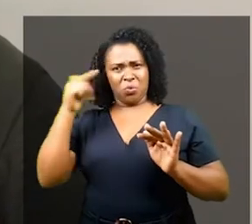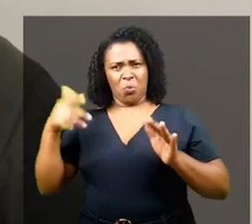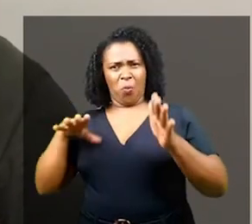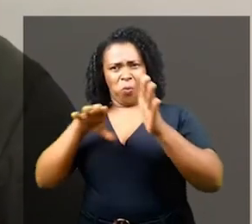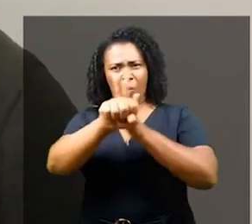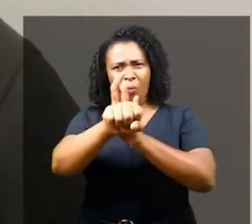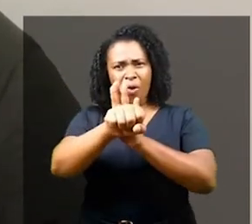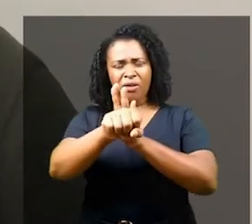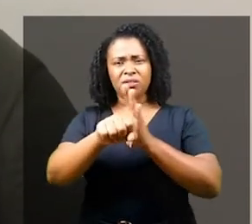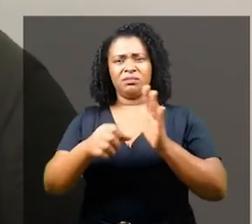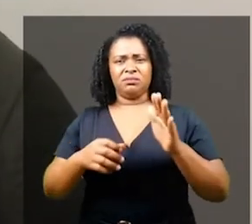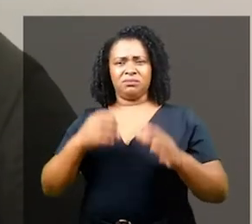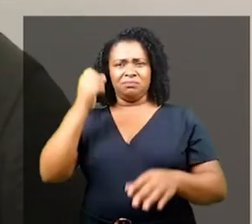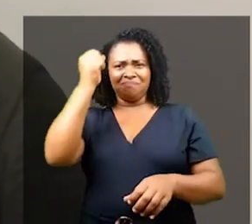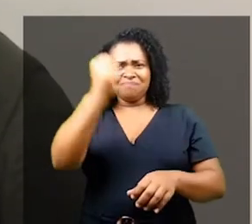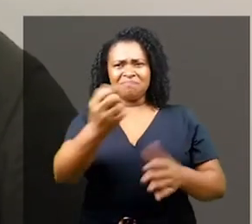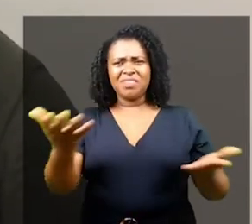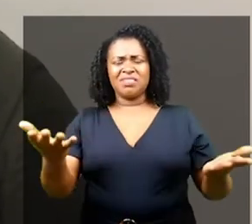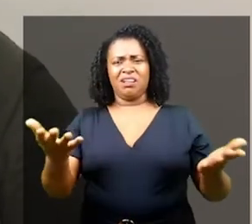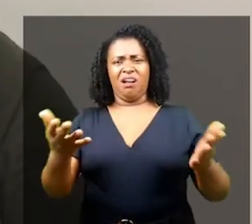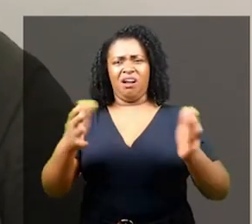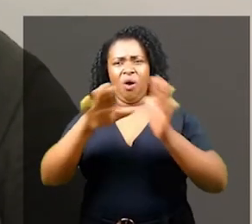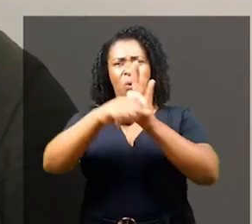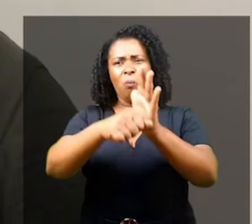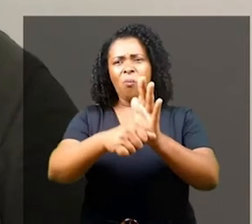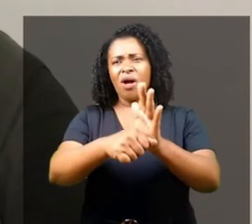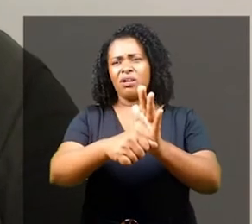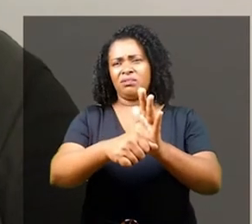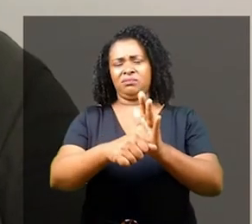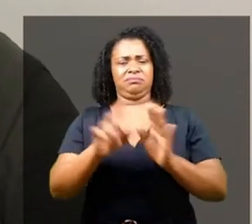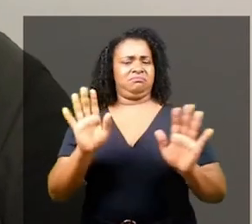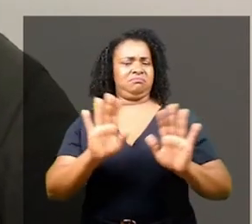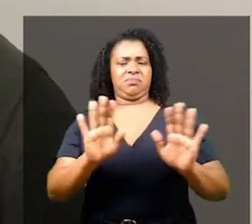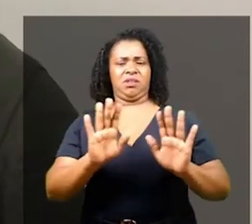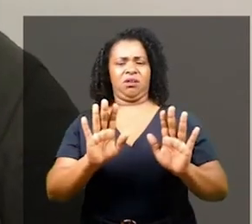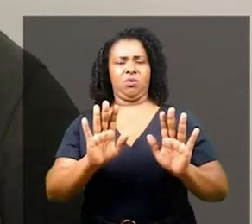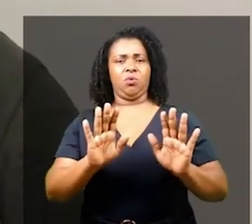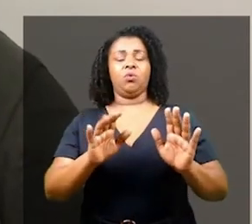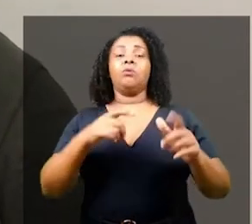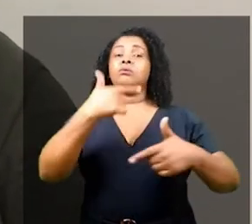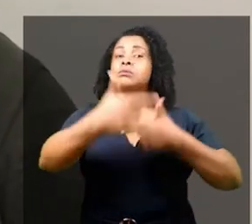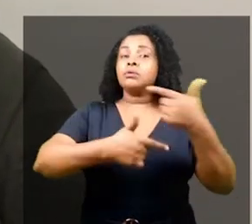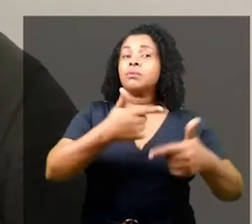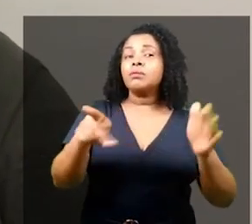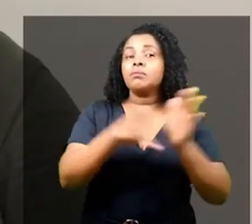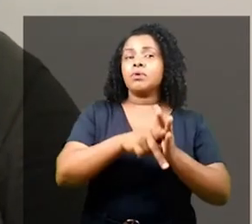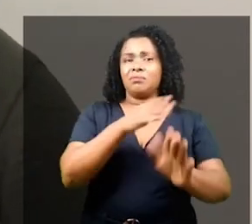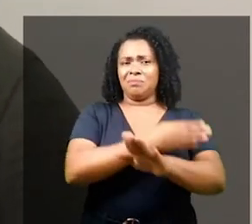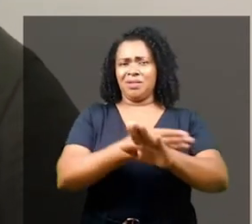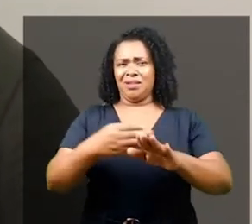não pode ser saqueada e nem pode ser ensinada. Não. Nós não queremos seus postos e riquezas.